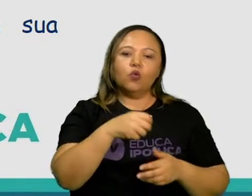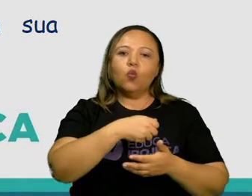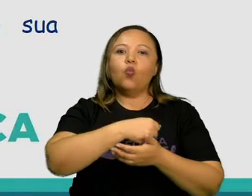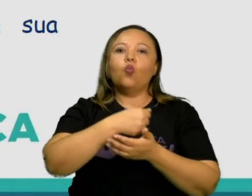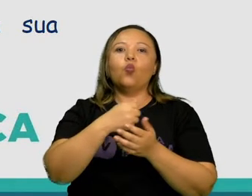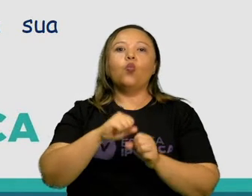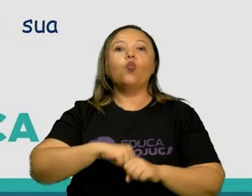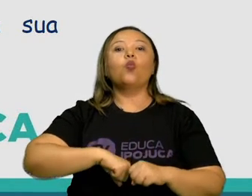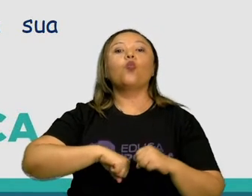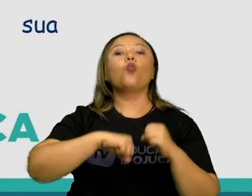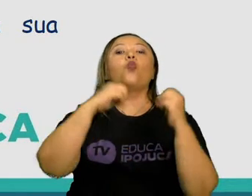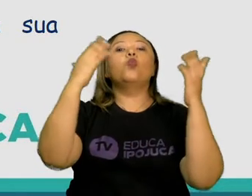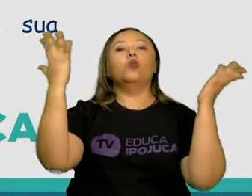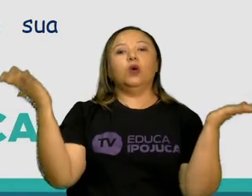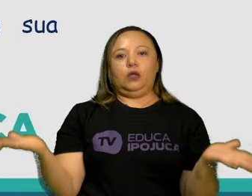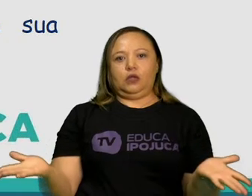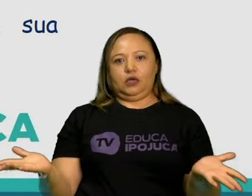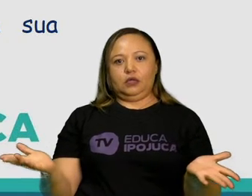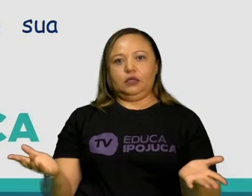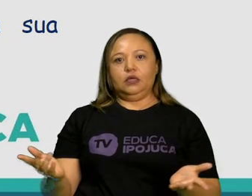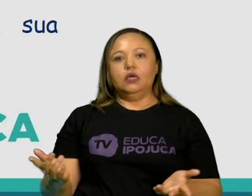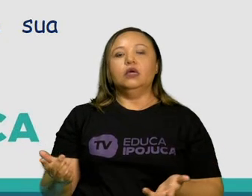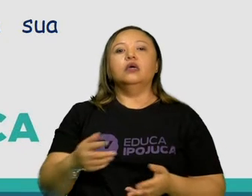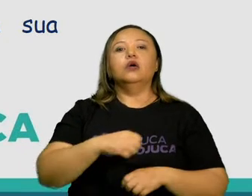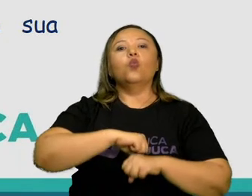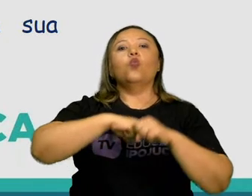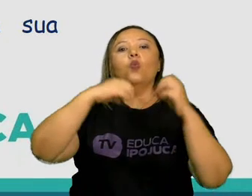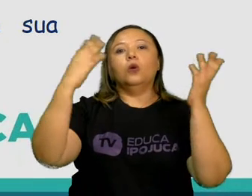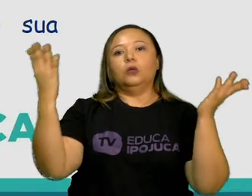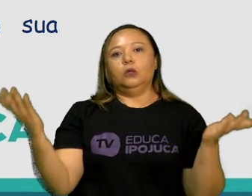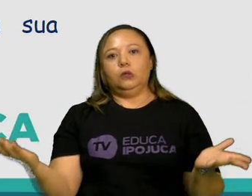quantas e quais são as artes cênicas que a gente viu aqui?